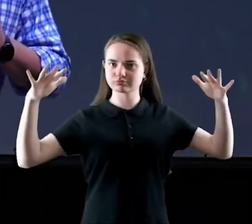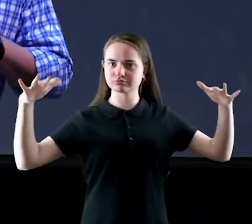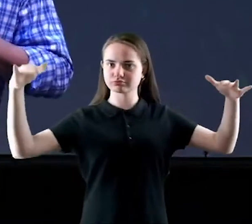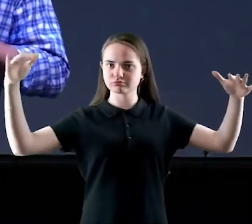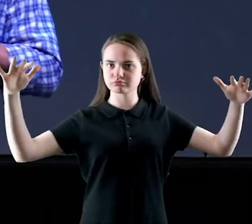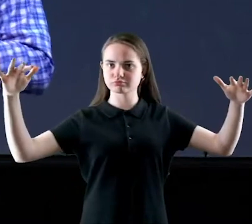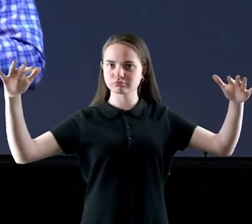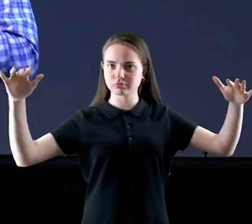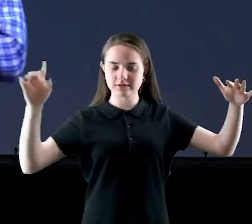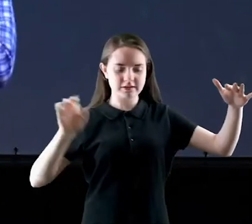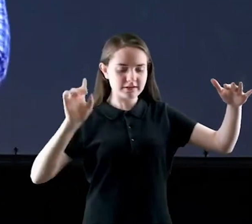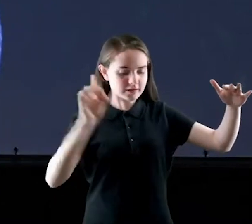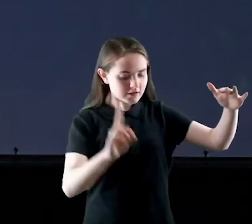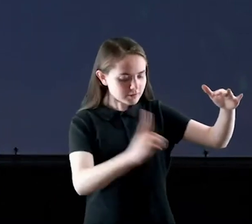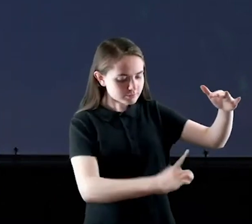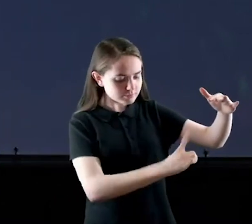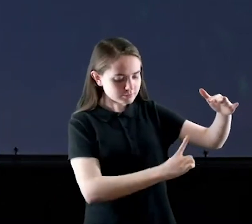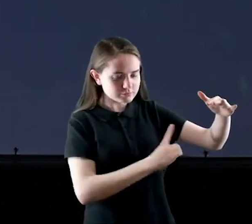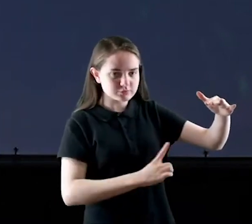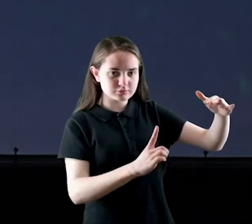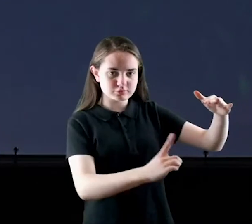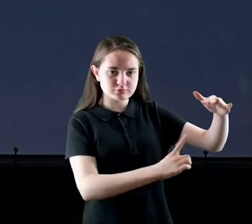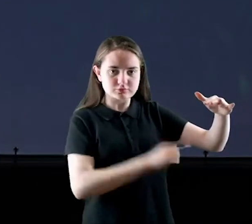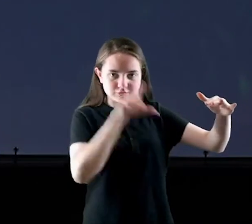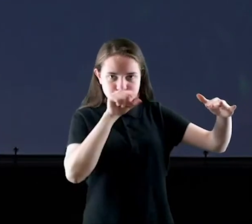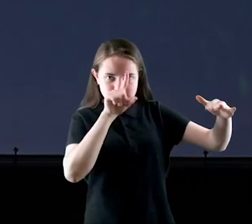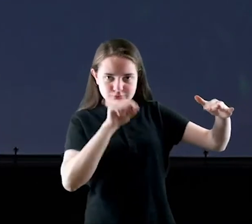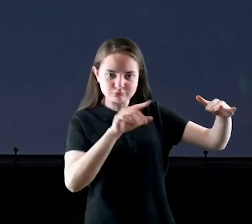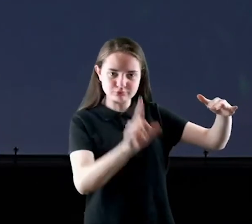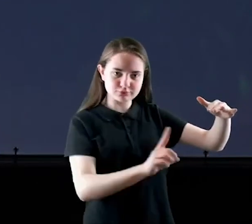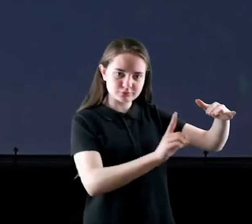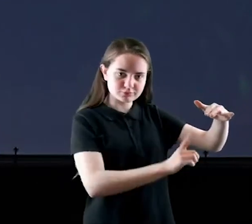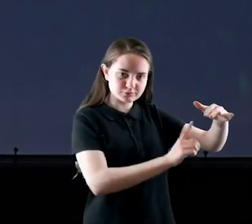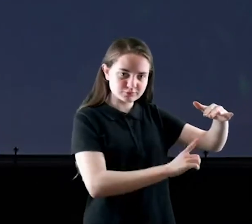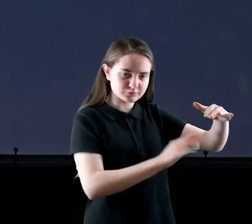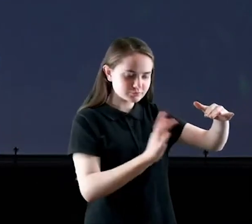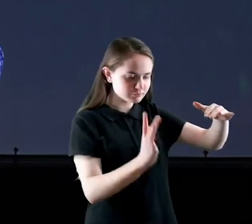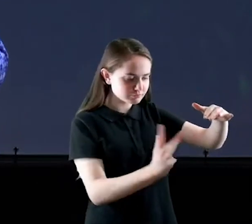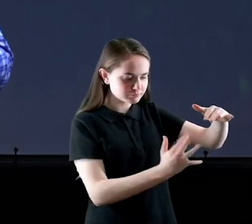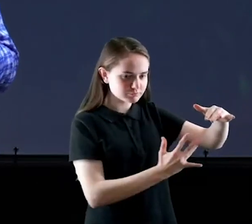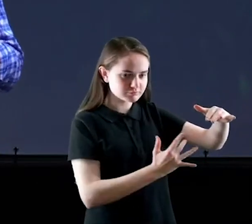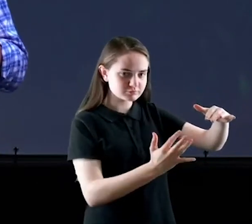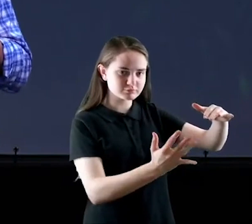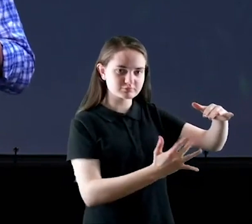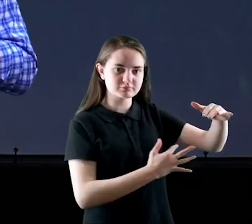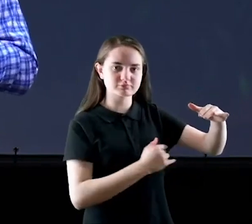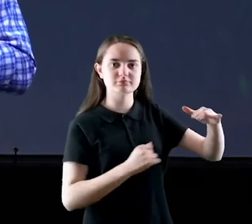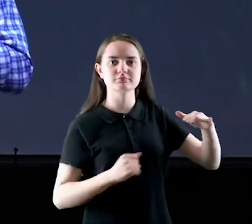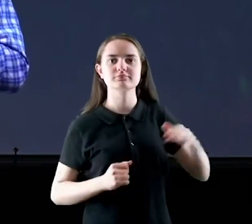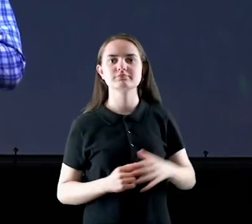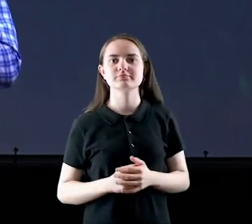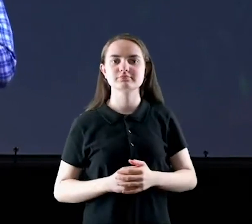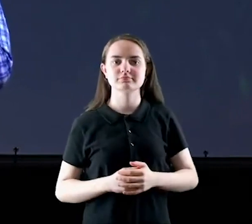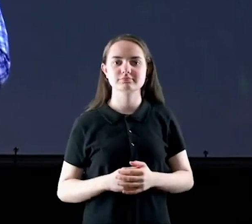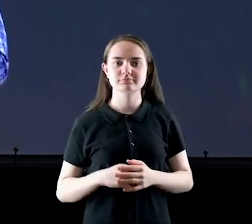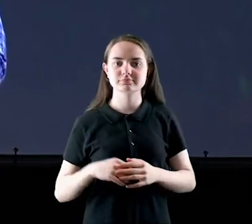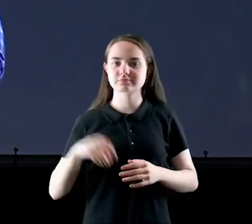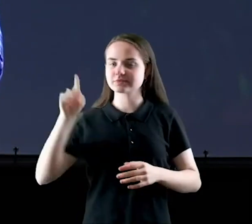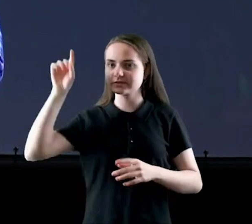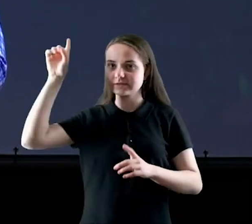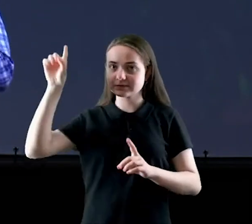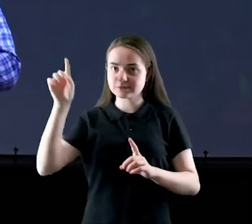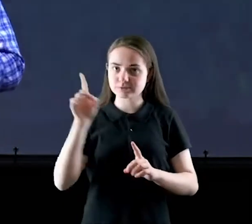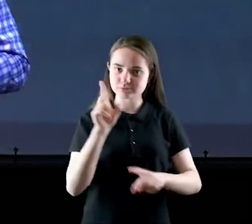de filhotinhos num ninho há uma proteção que ela jamais vai cair, nunca,